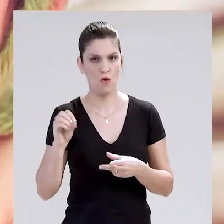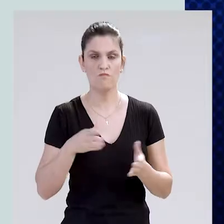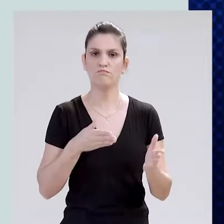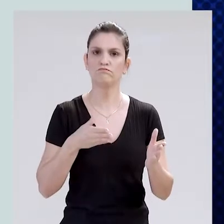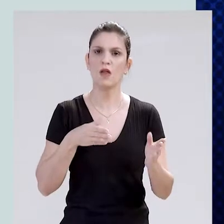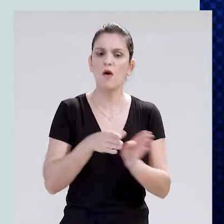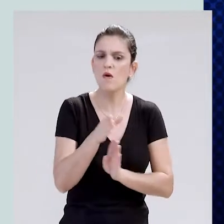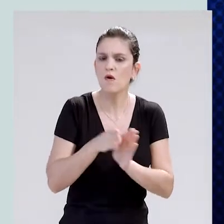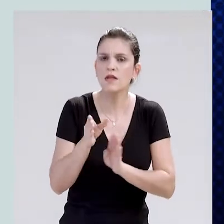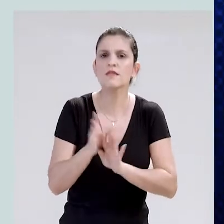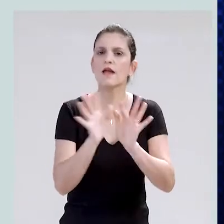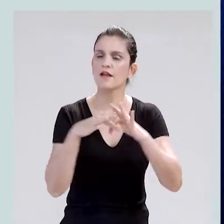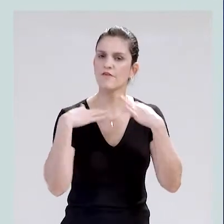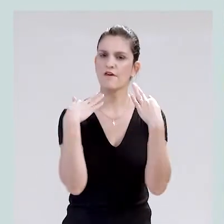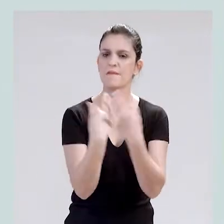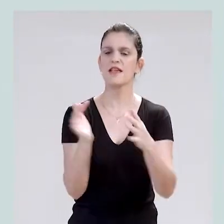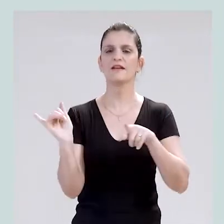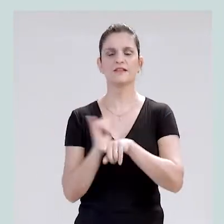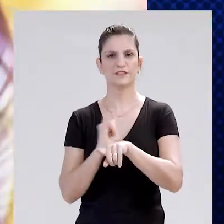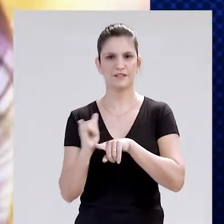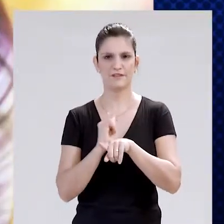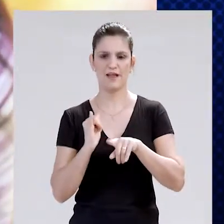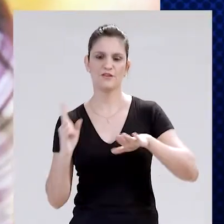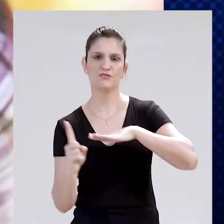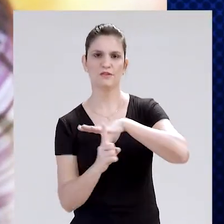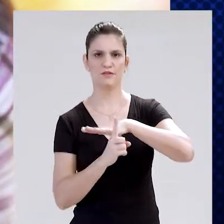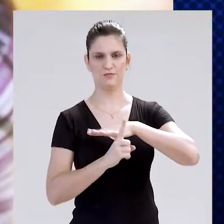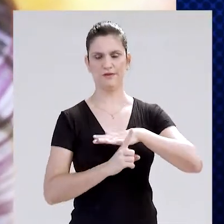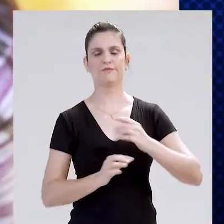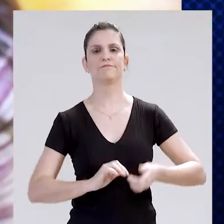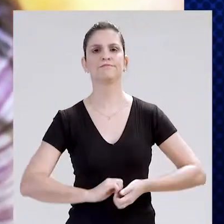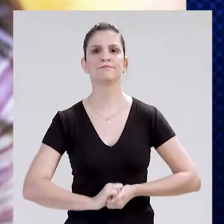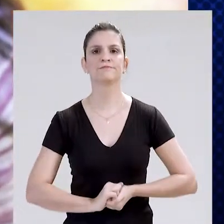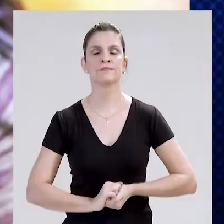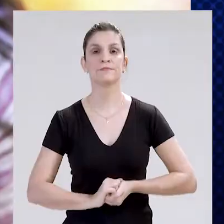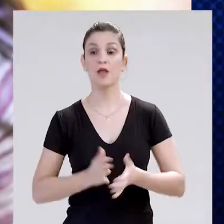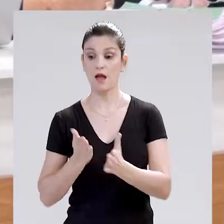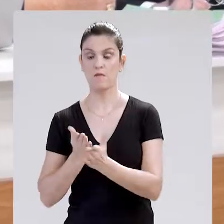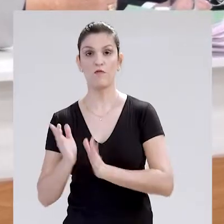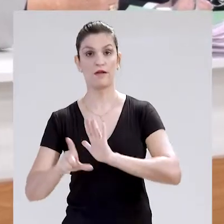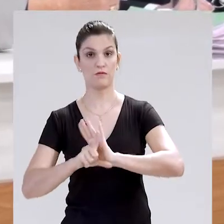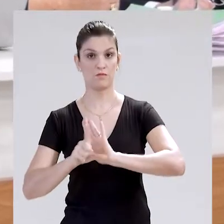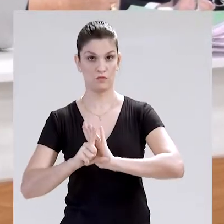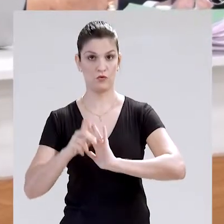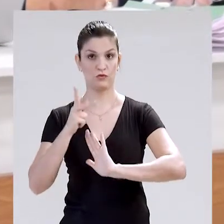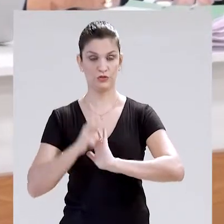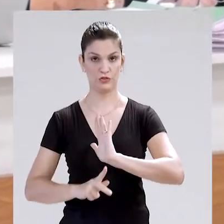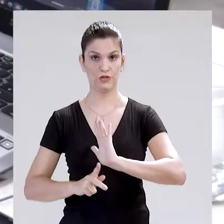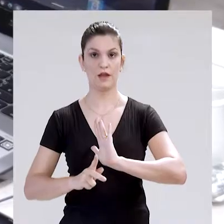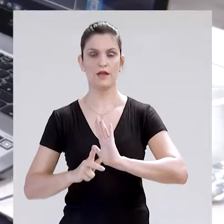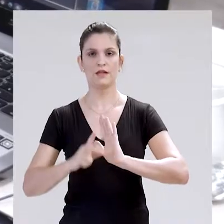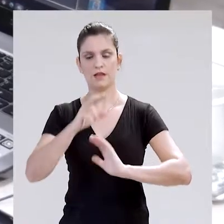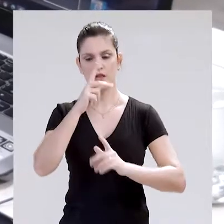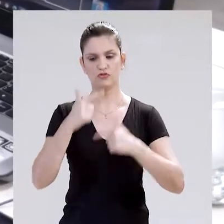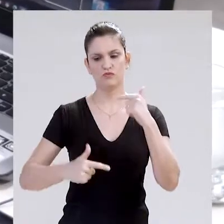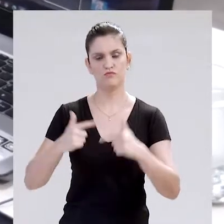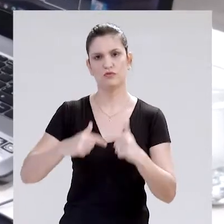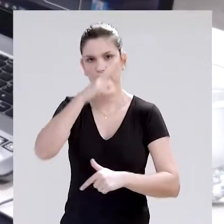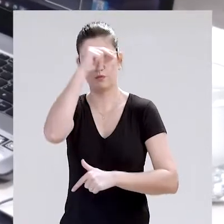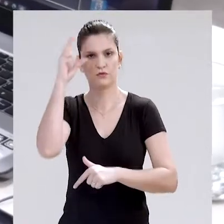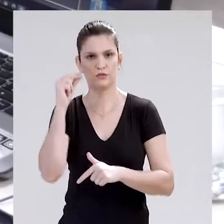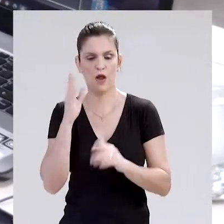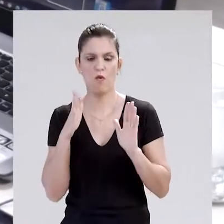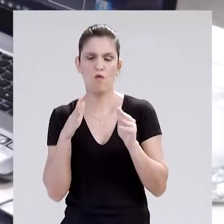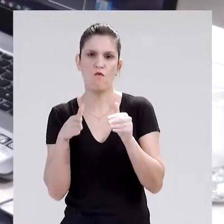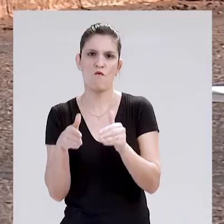orientar os familiares e a comunidade escolar com ações e formas de atendimento. Também foi aprovado o projeto de lei sobre